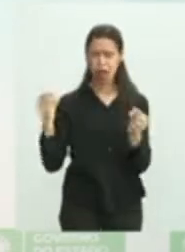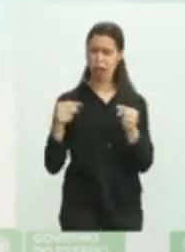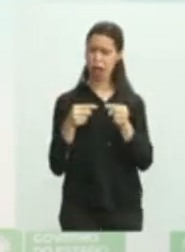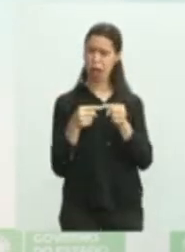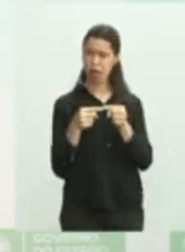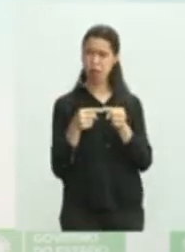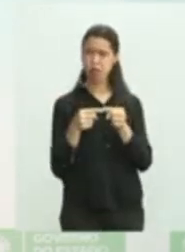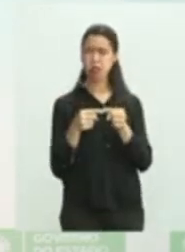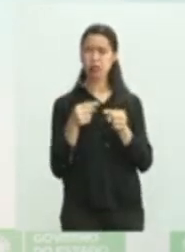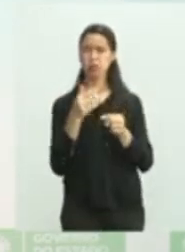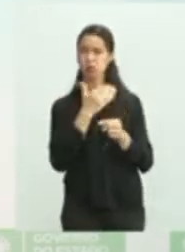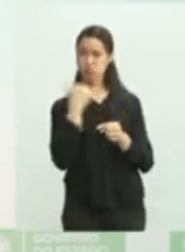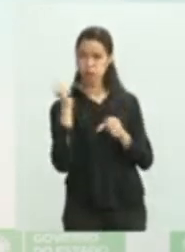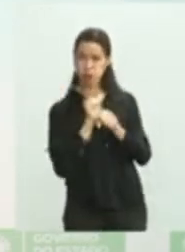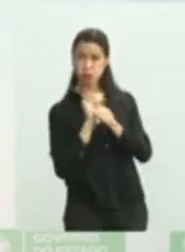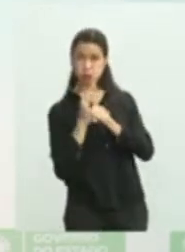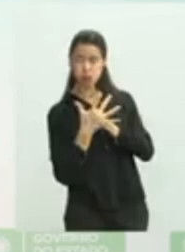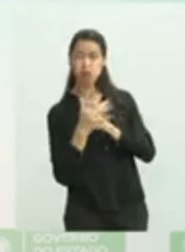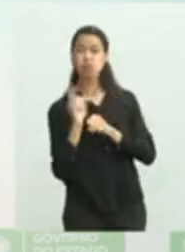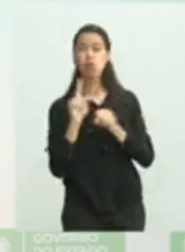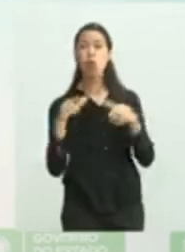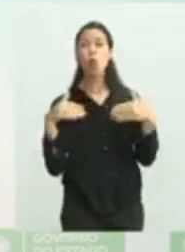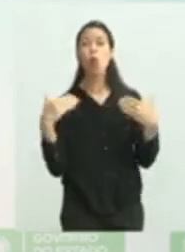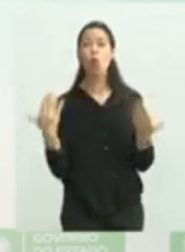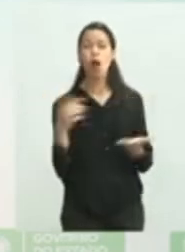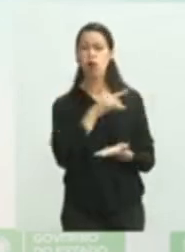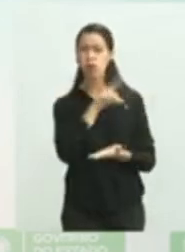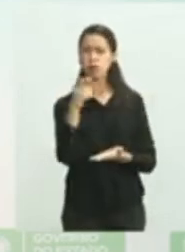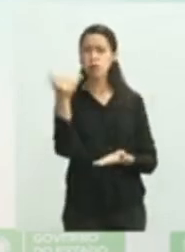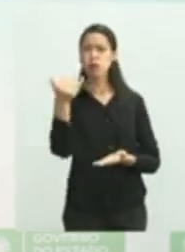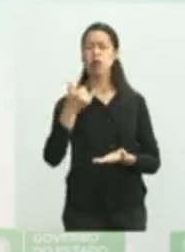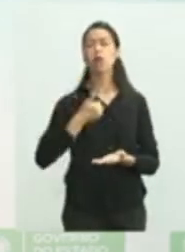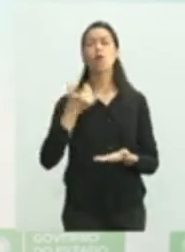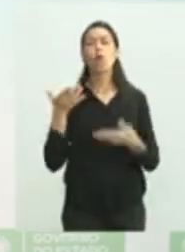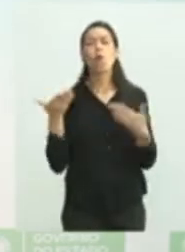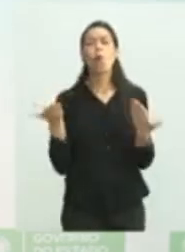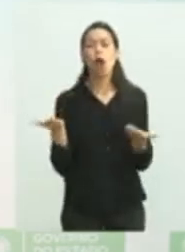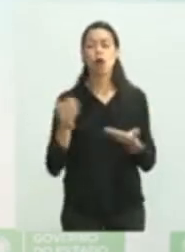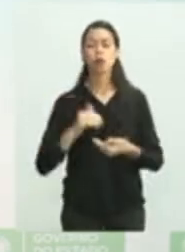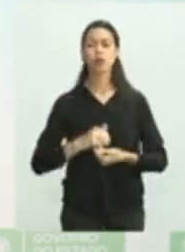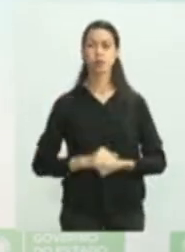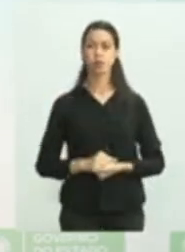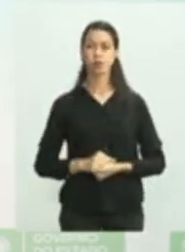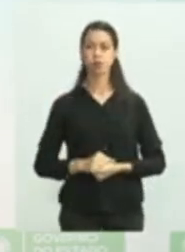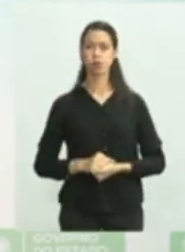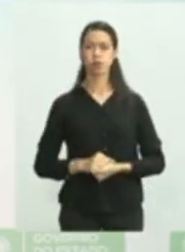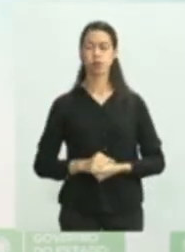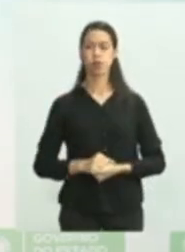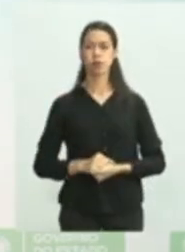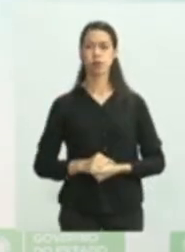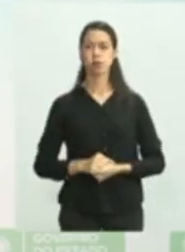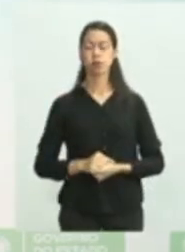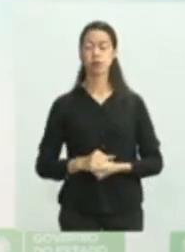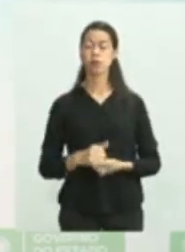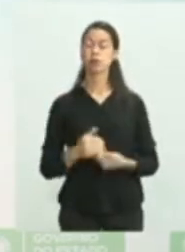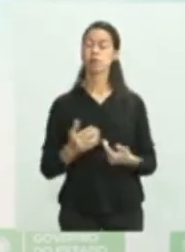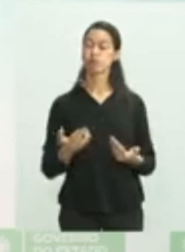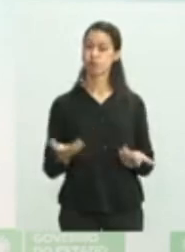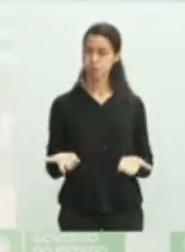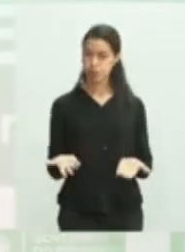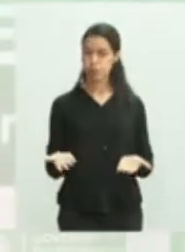Qual informação a SES pode nos dar sobre esse jovem de 29 anos? Nós só temos até o presente momento